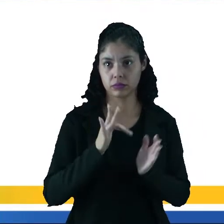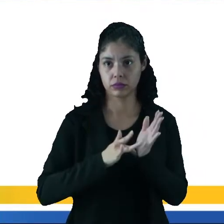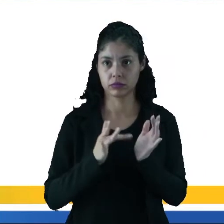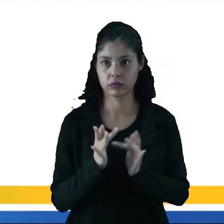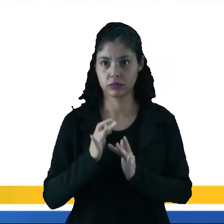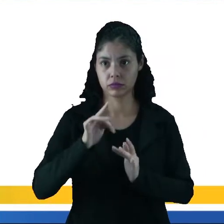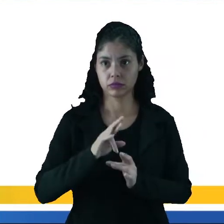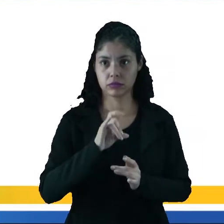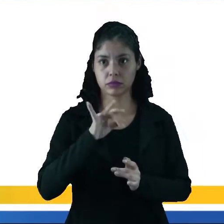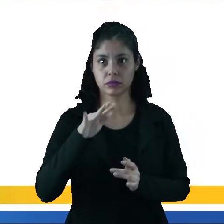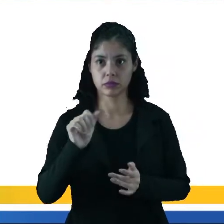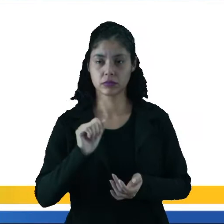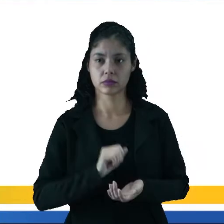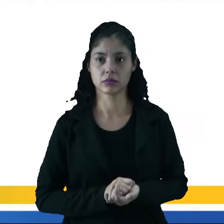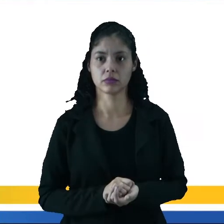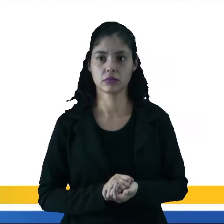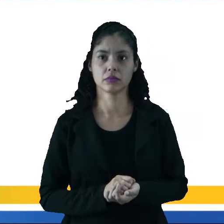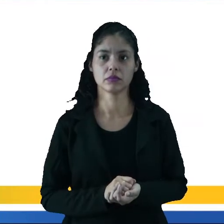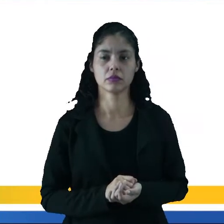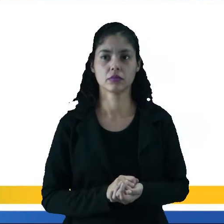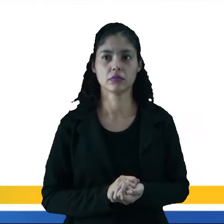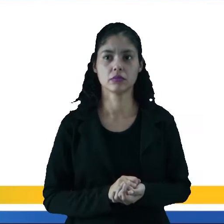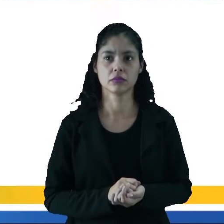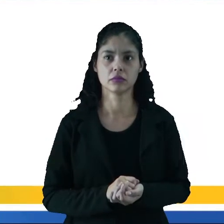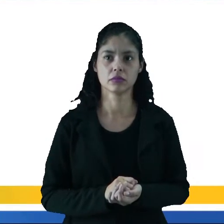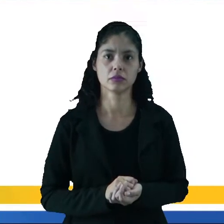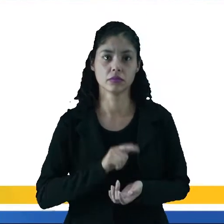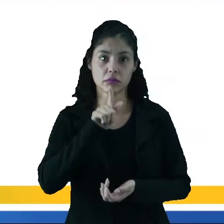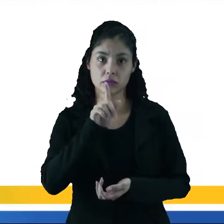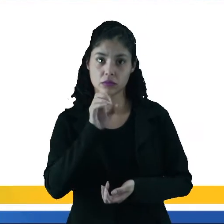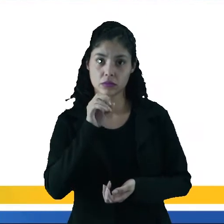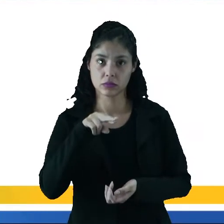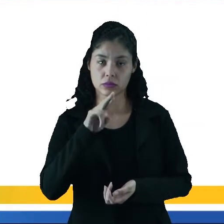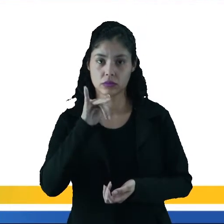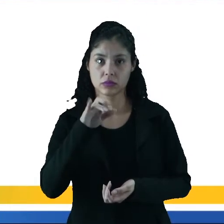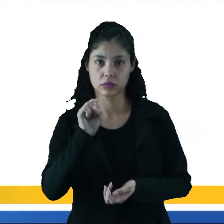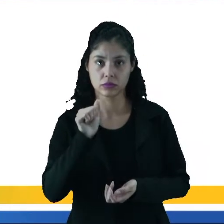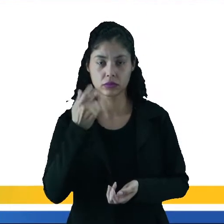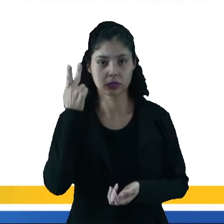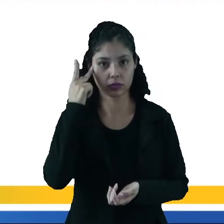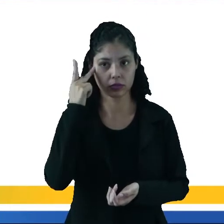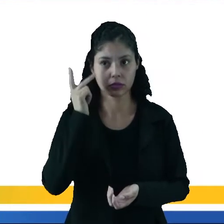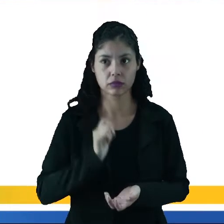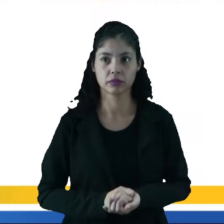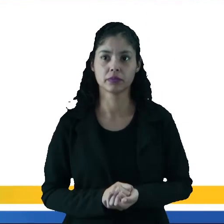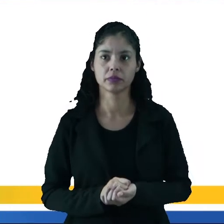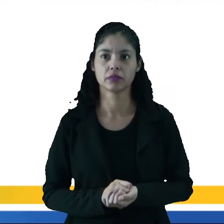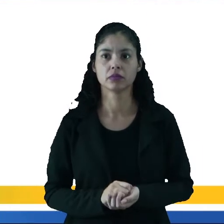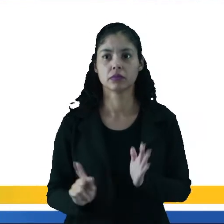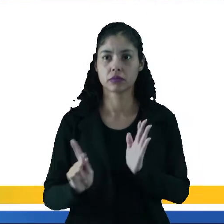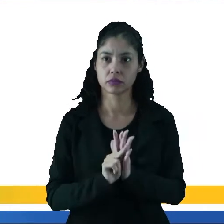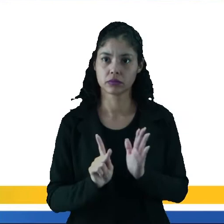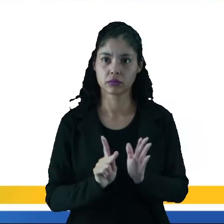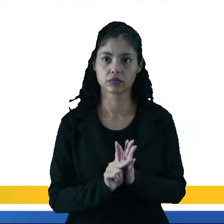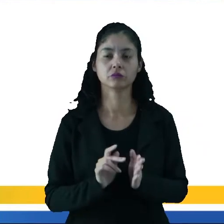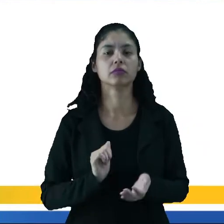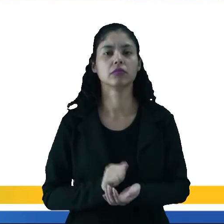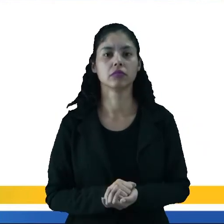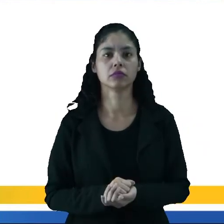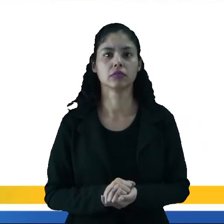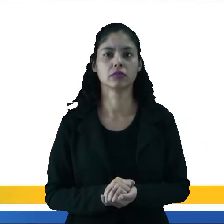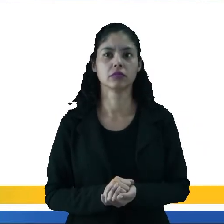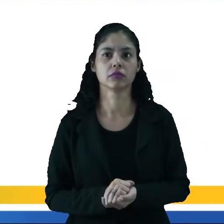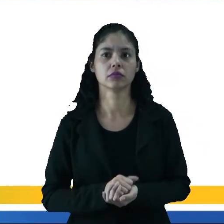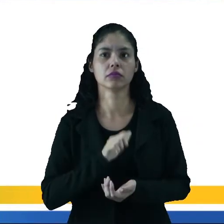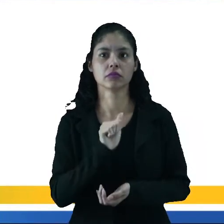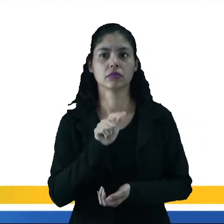de Matosinho, o santuário de Bom Jesus de Matosinho, tá em Congonhas do Campo. É uma igreja tombada pelo patrimônio histórico do nosso